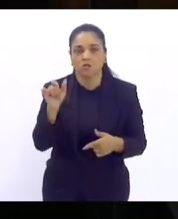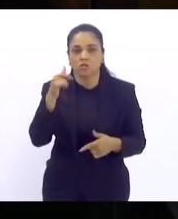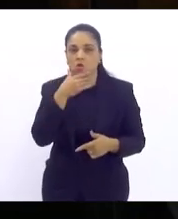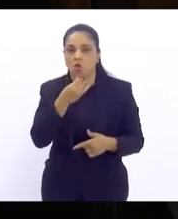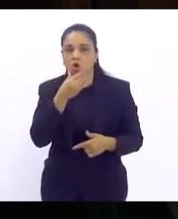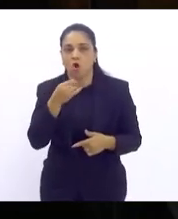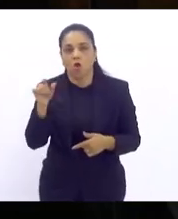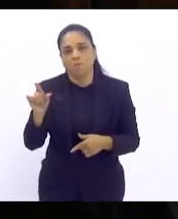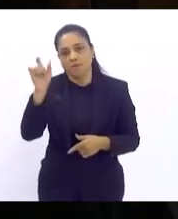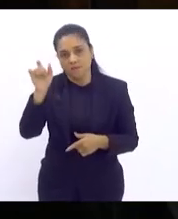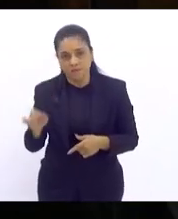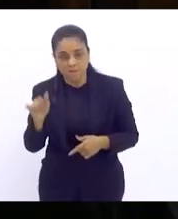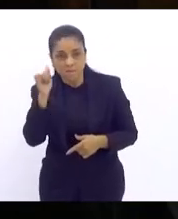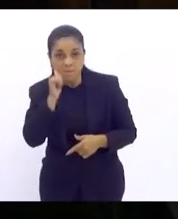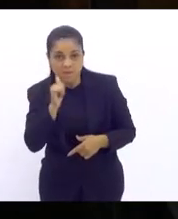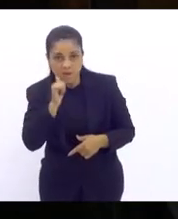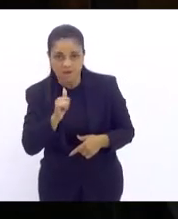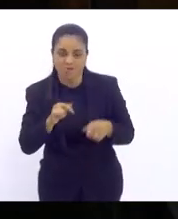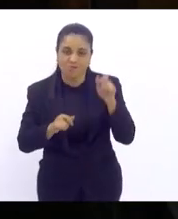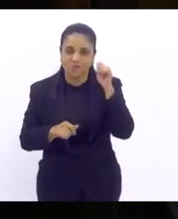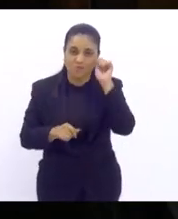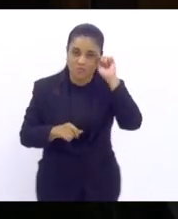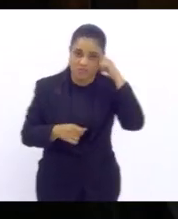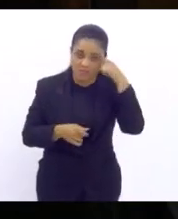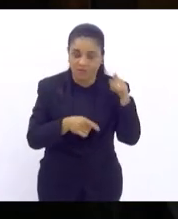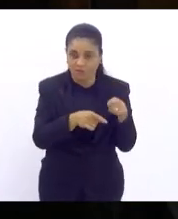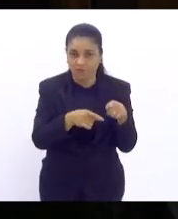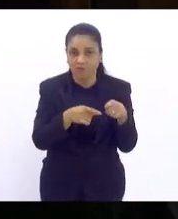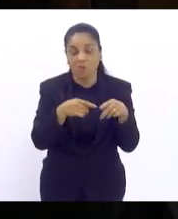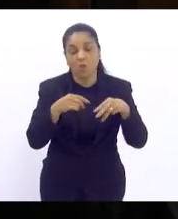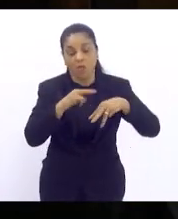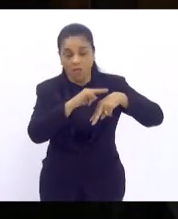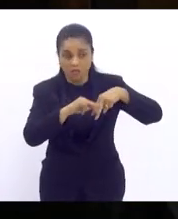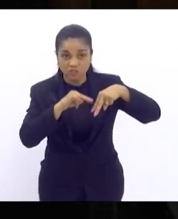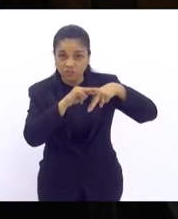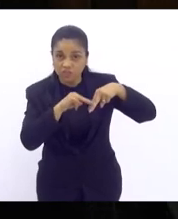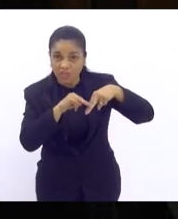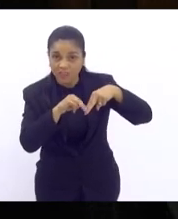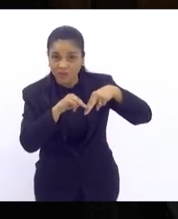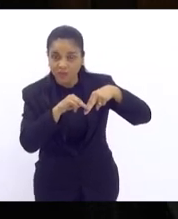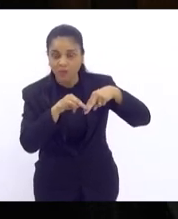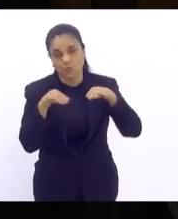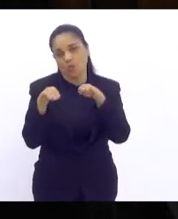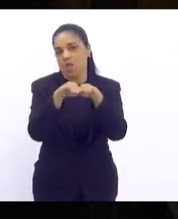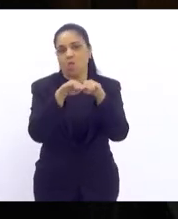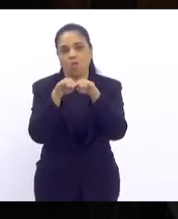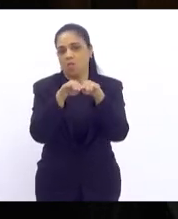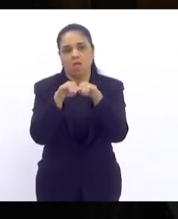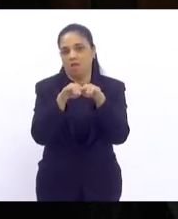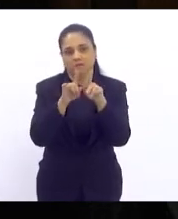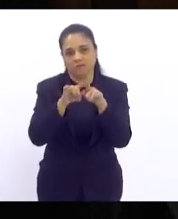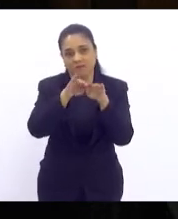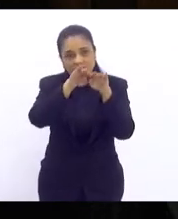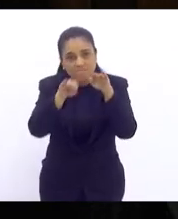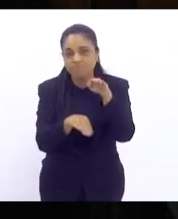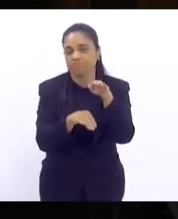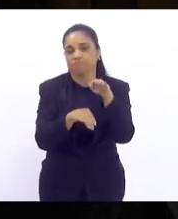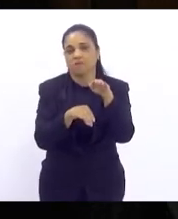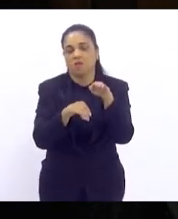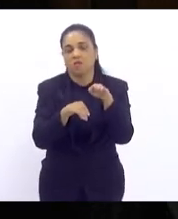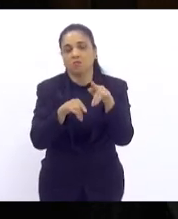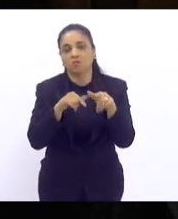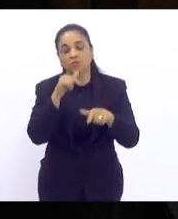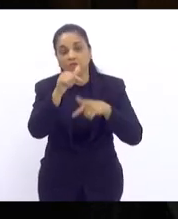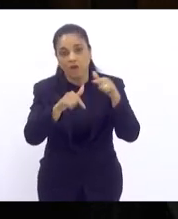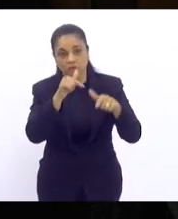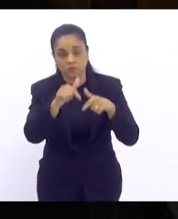gente entender o quanto que não há equidade de gênero quando falamos do mundo do trabalho e que precisamos que essas